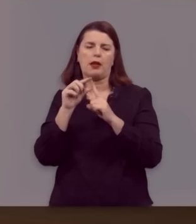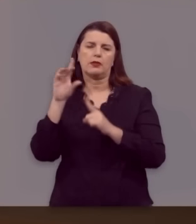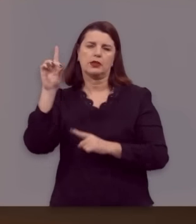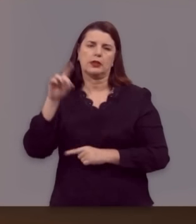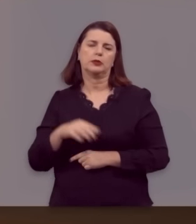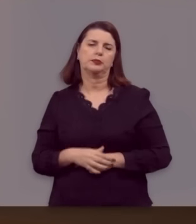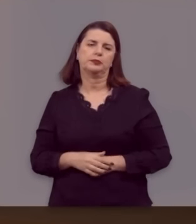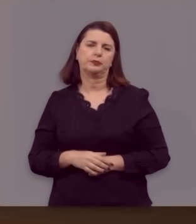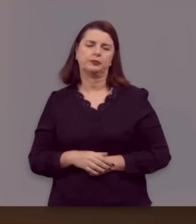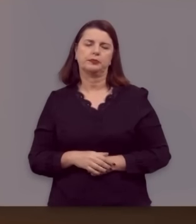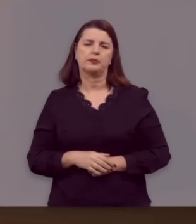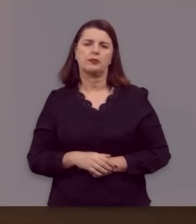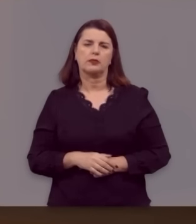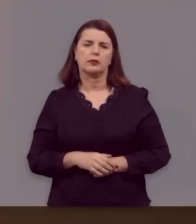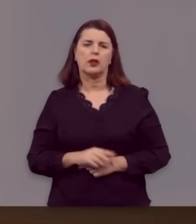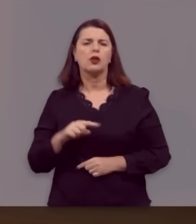de Deus.